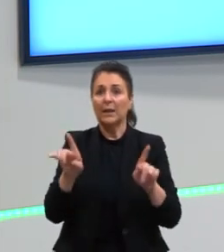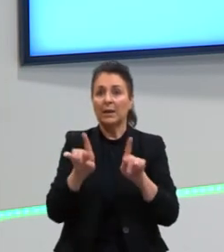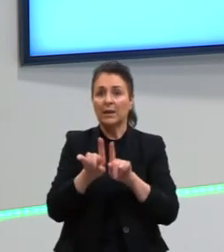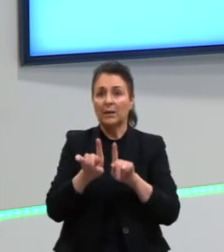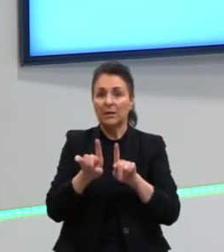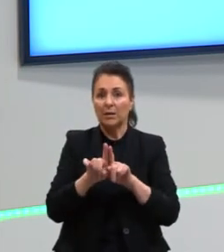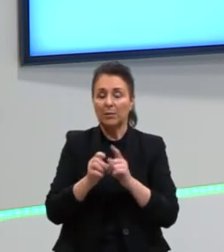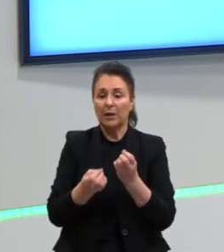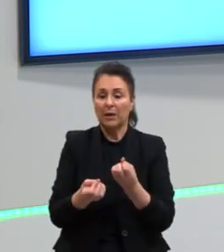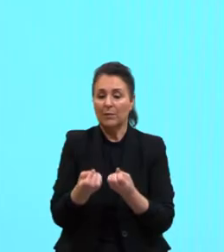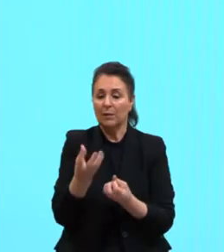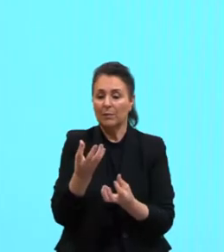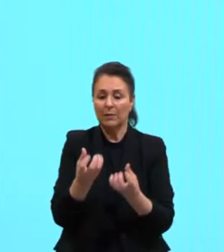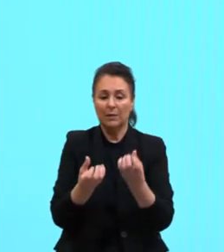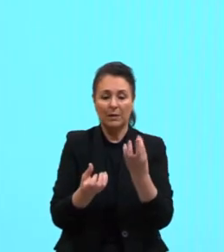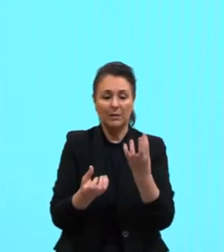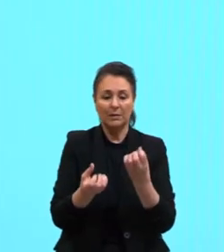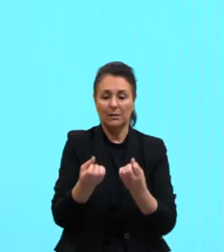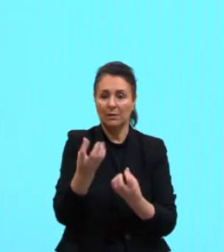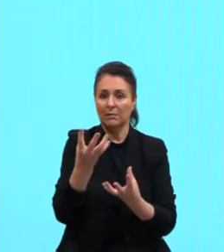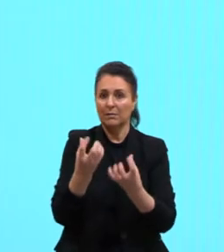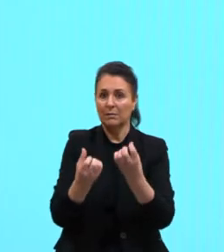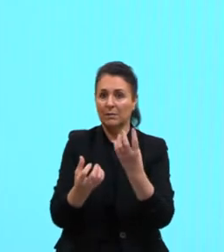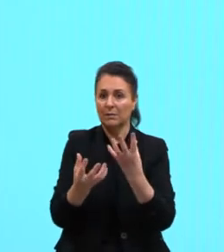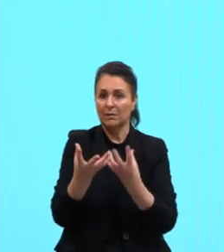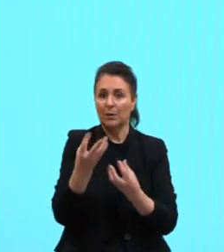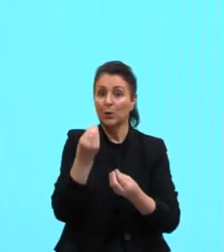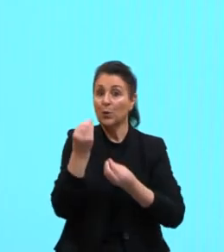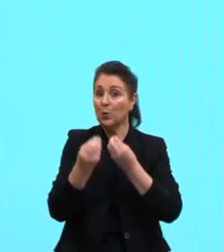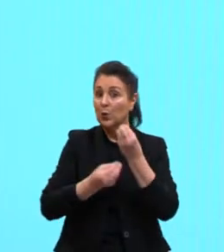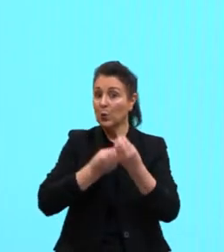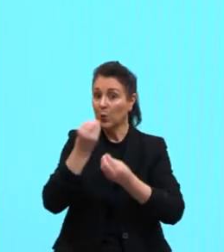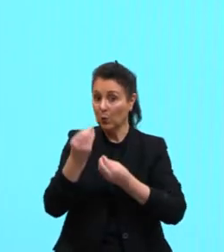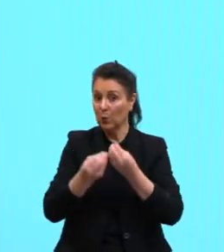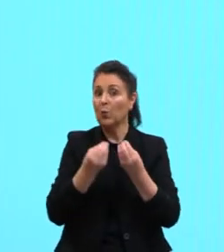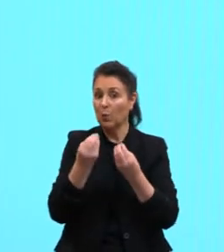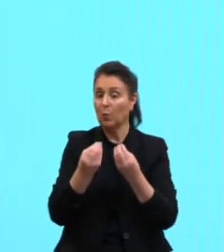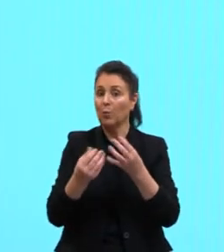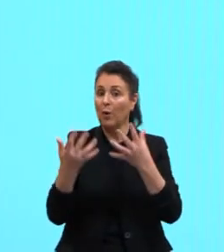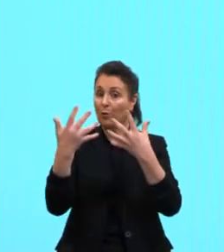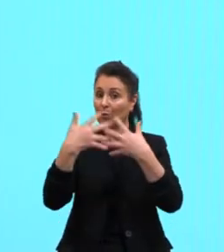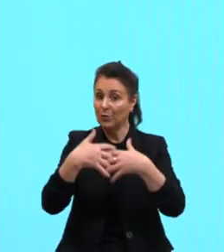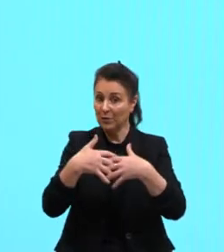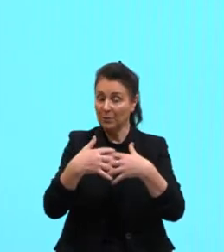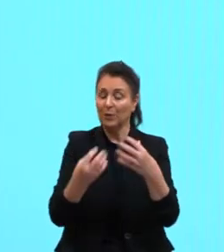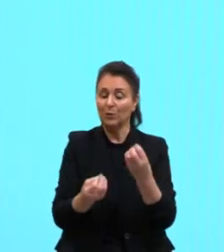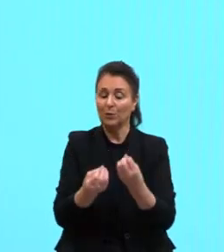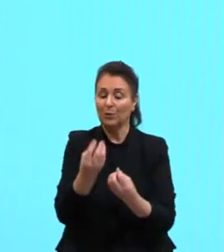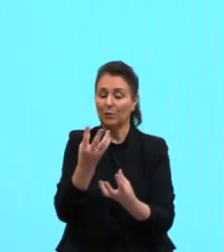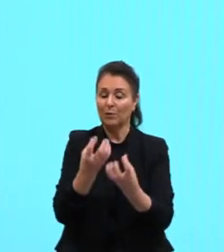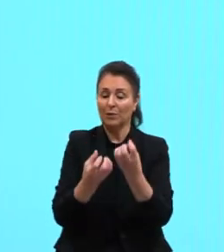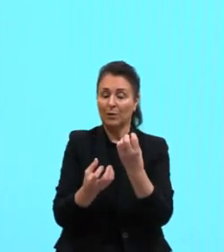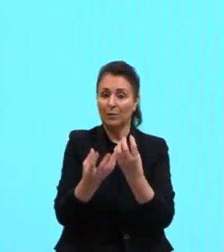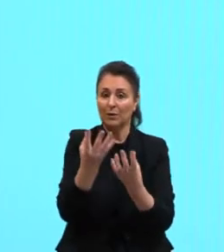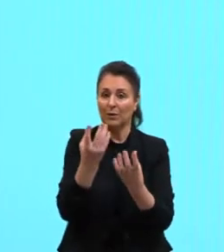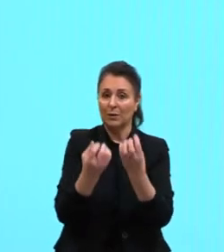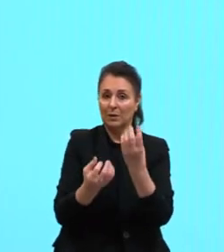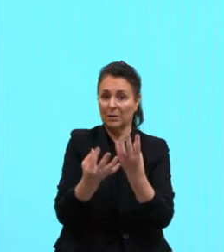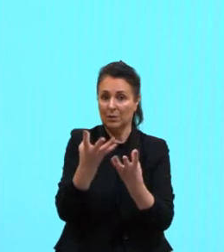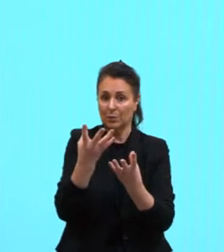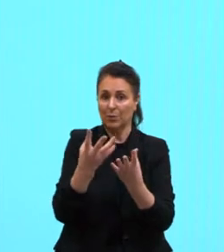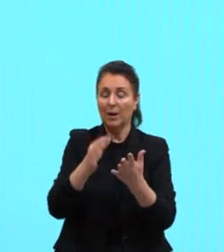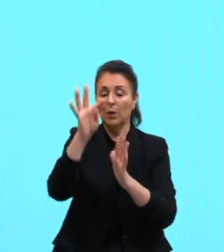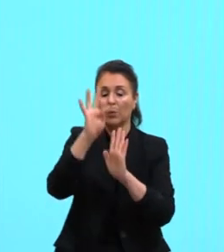fermentação. Tá? Bem importante que vocês saibam como é que funciona a fermentação. Também é um pequeno texto, né? Nesse site,